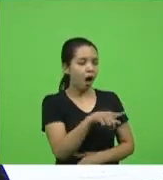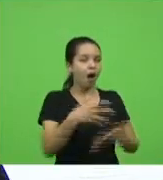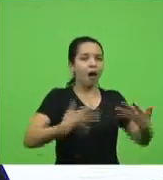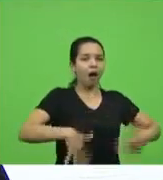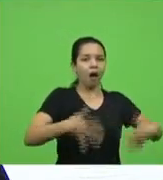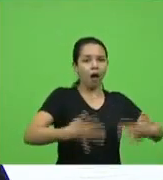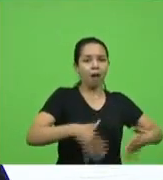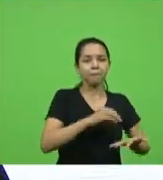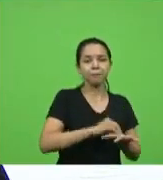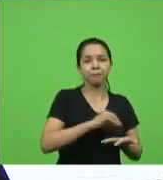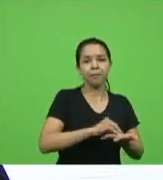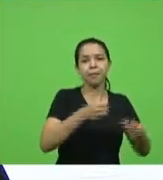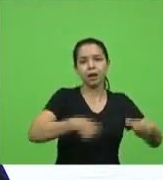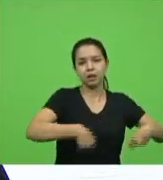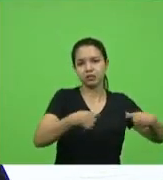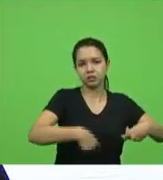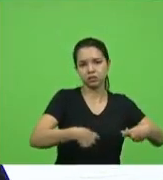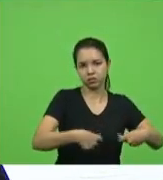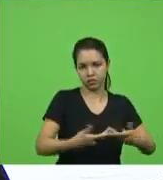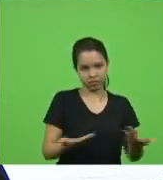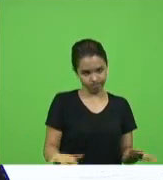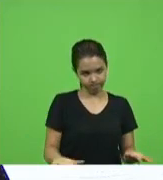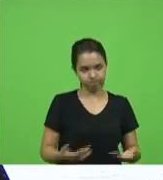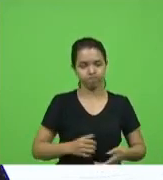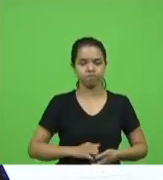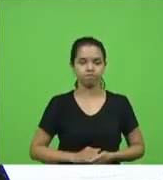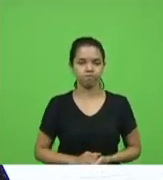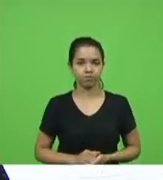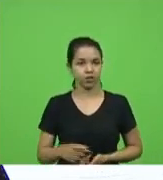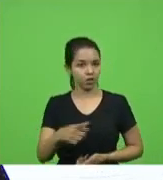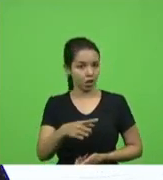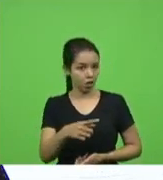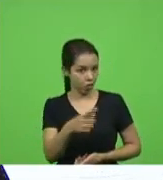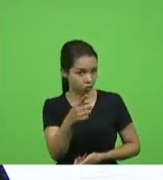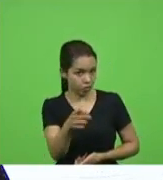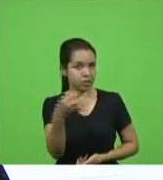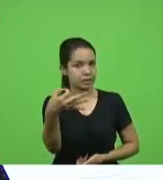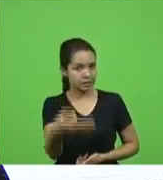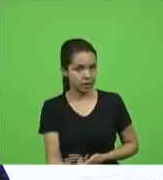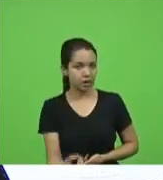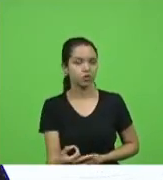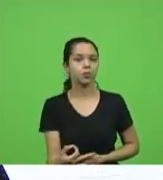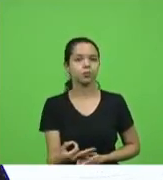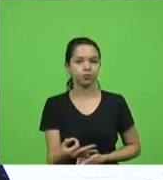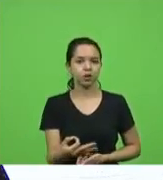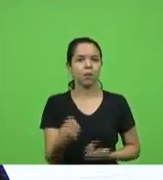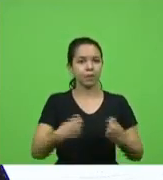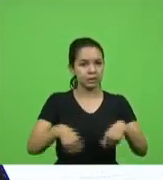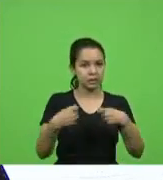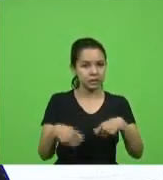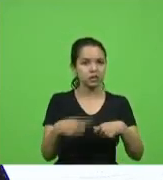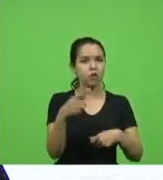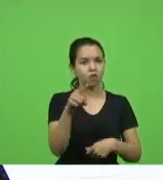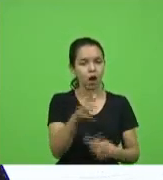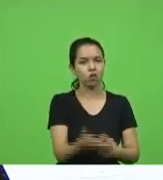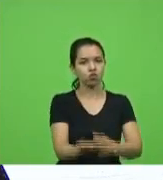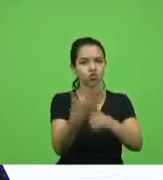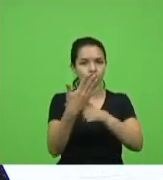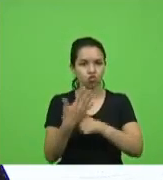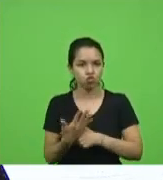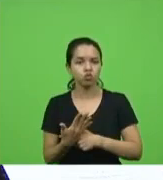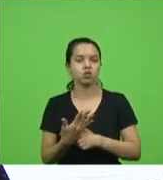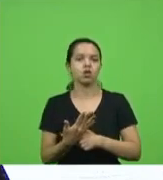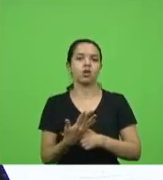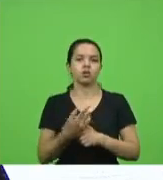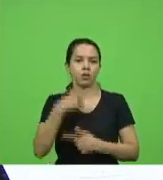aí na rua e nas casas então vossa excelência tem toda a razão e eu vou precisar muito da ajuda de vossa excelência deputado Kennedy para a gente chamar aqui